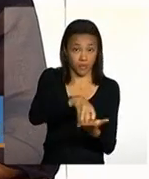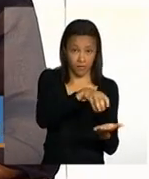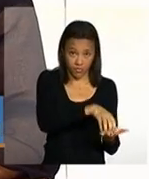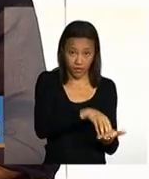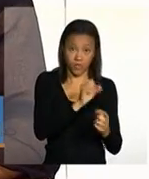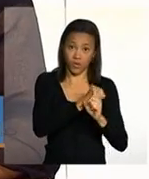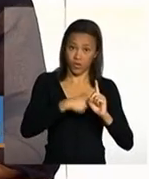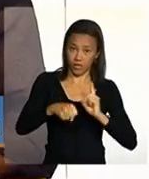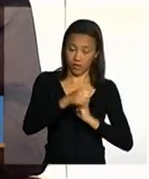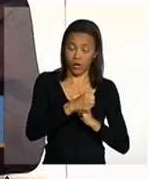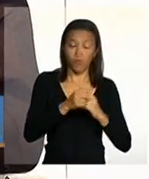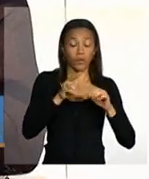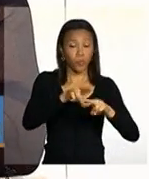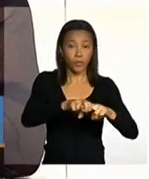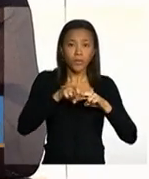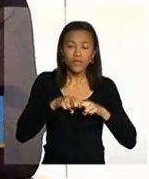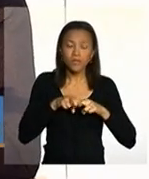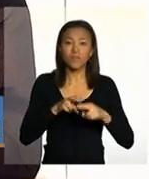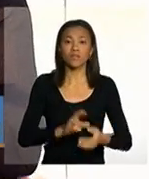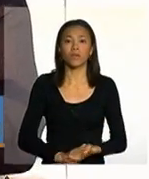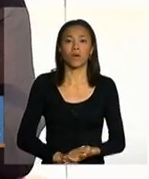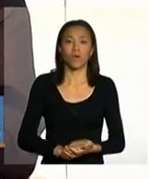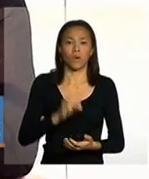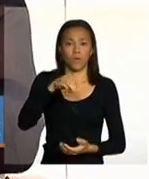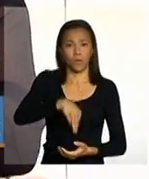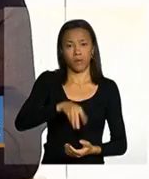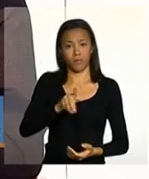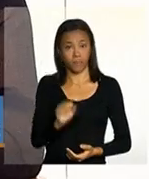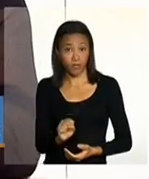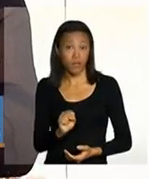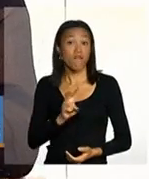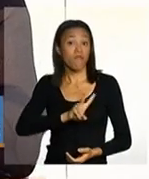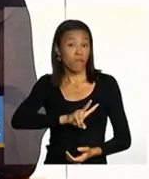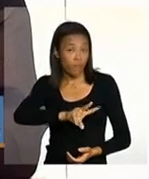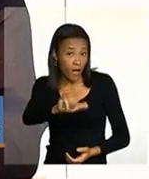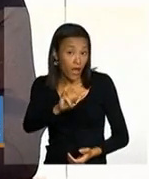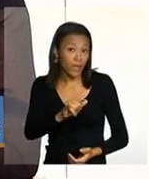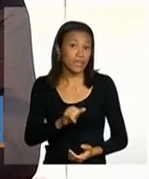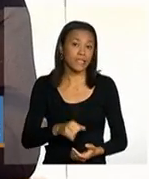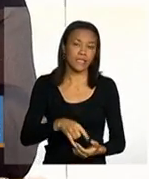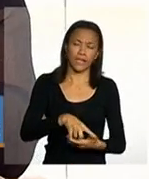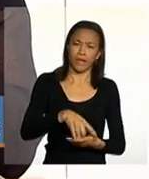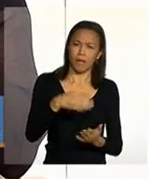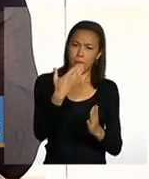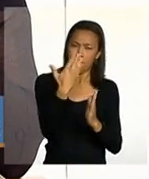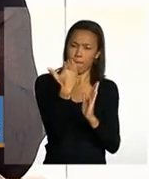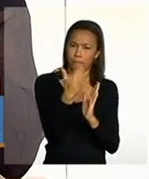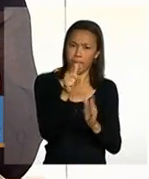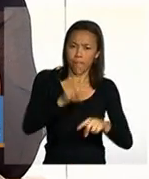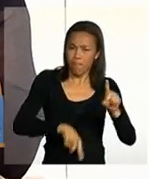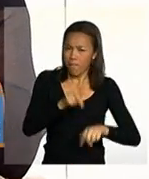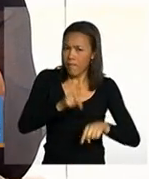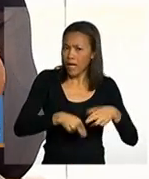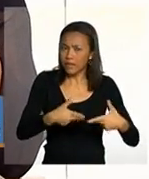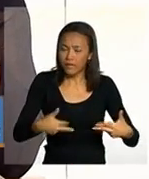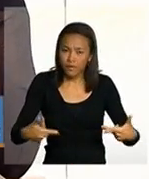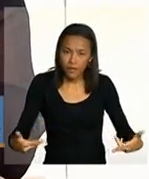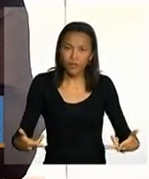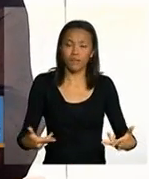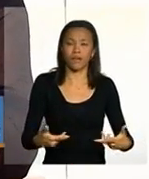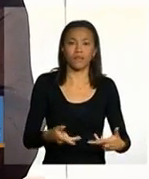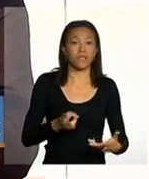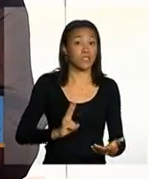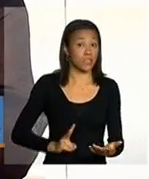por isso o ministério vai disponibilizar listas de forma